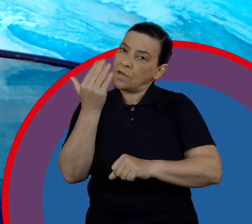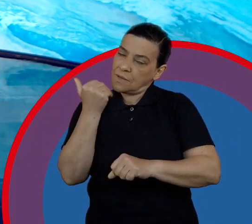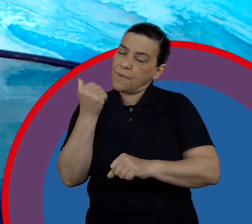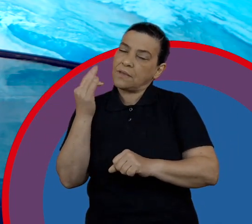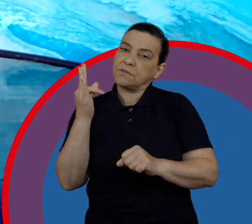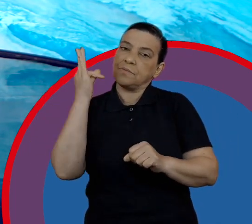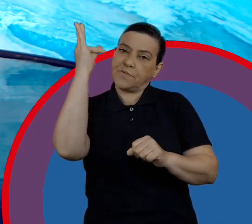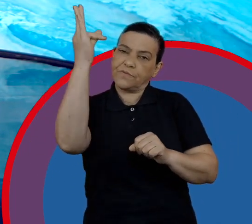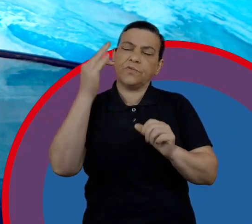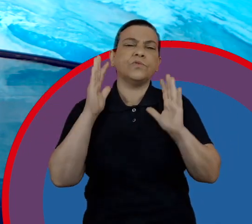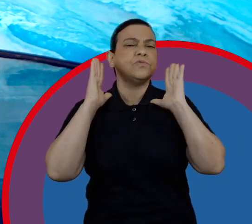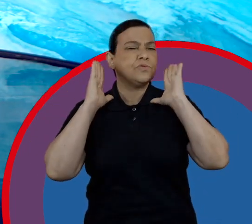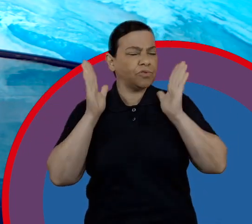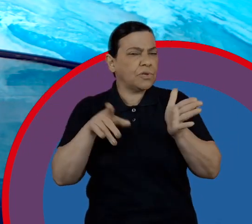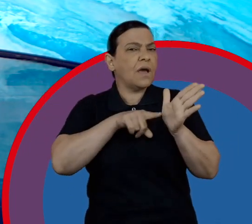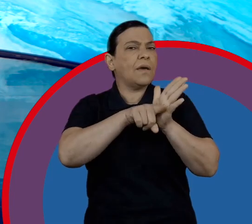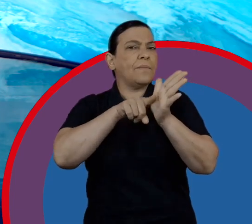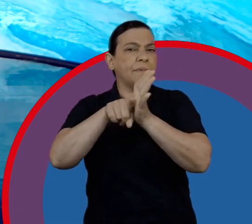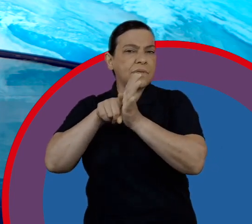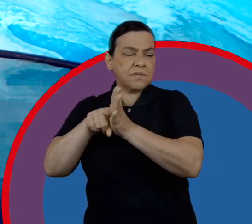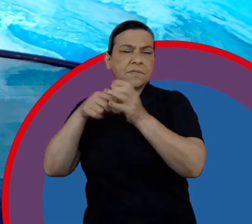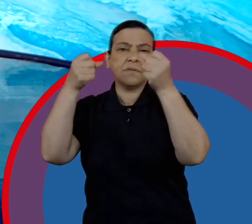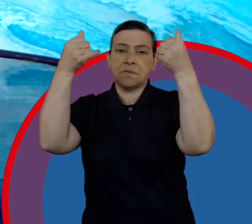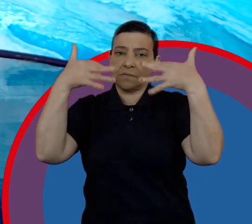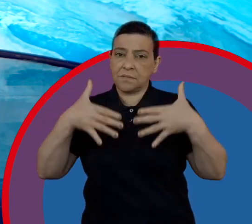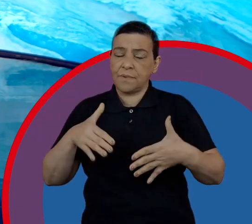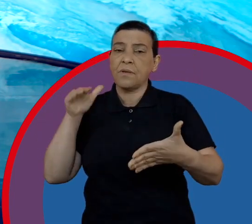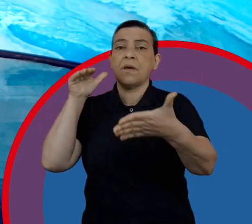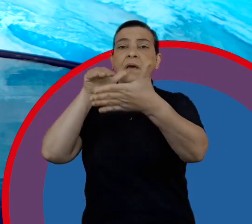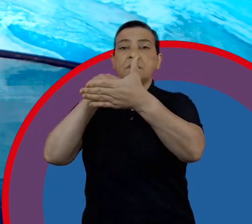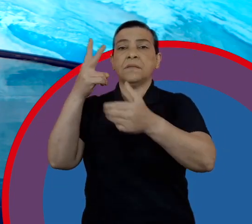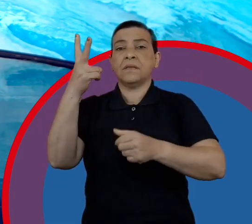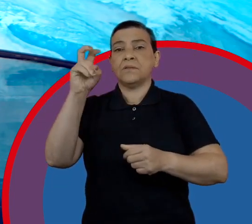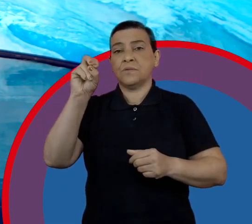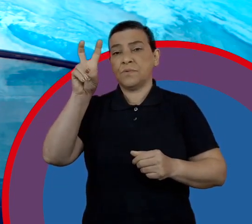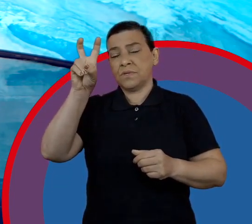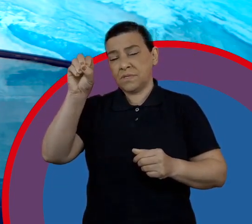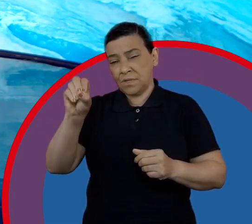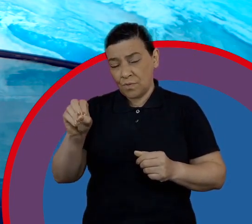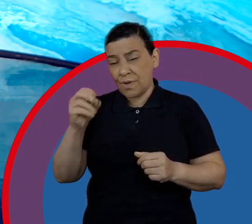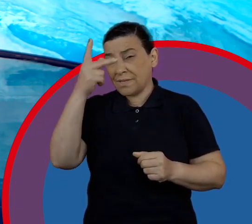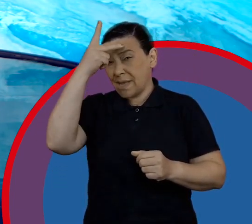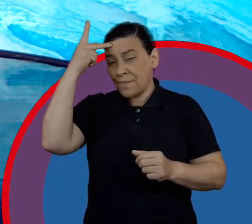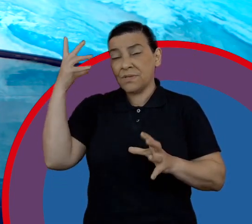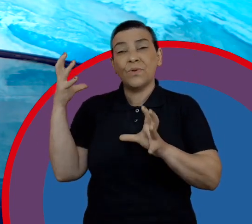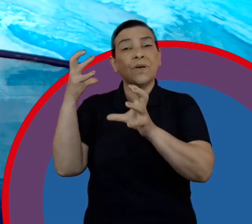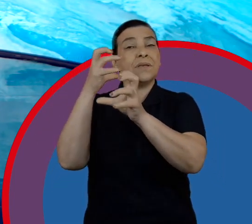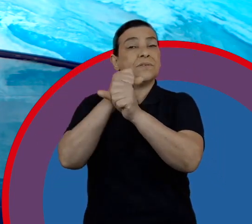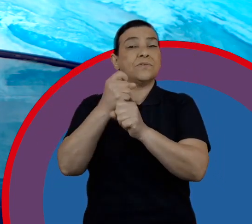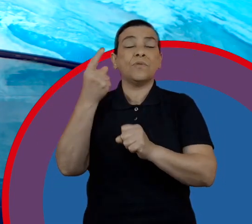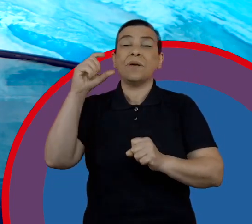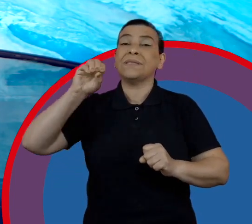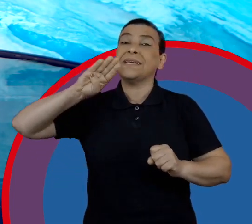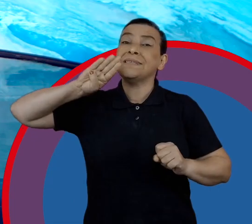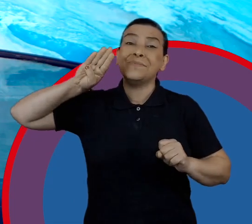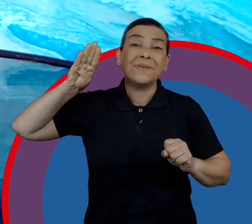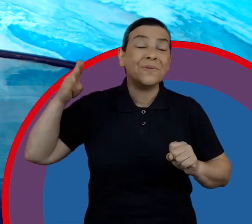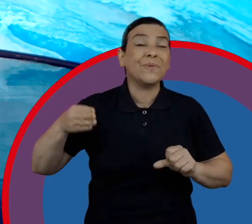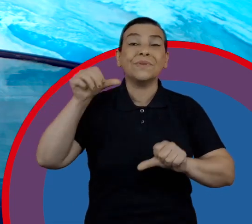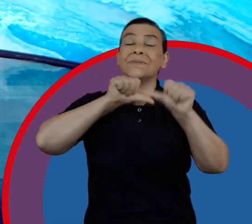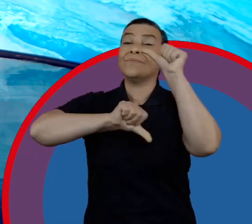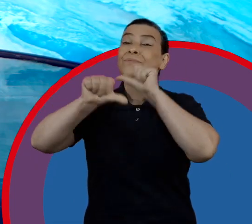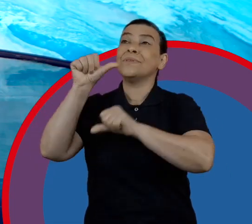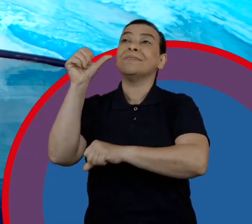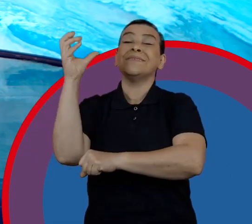Já existem pesquisas que dizem que em 2050 a gente vai chegar a 10 bilhões de pessoas. Só que as mudanças climáticas podem